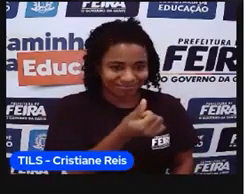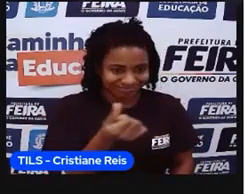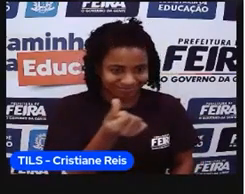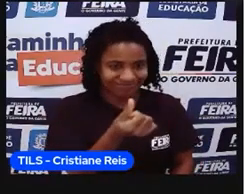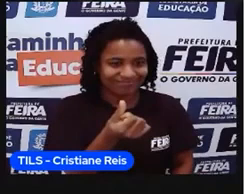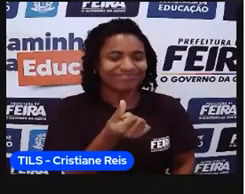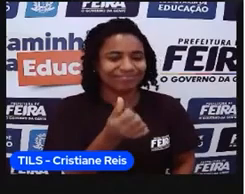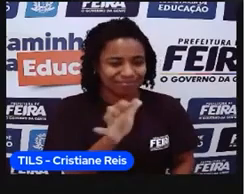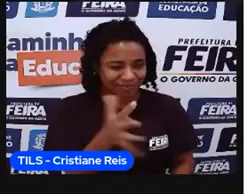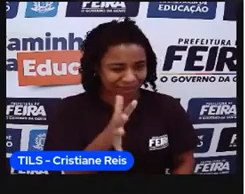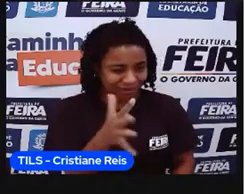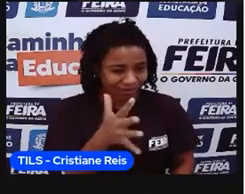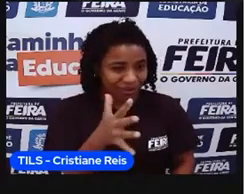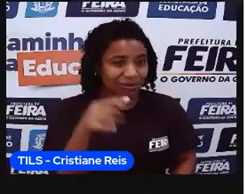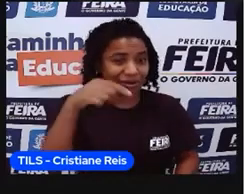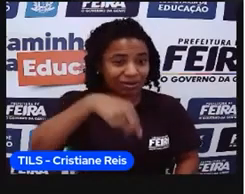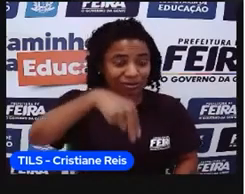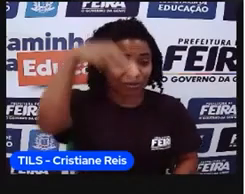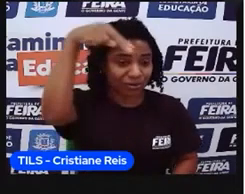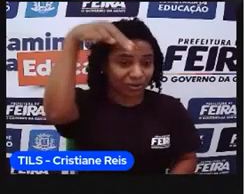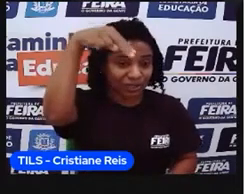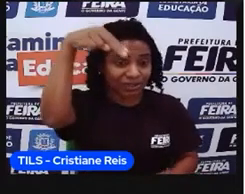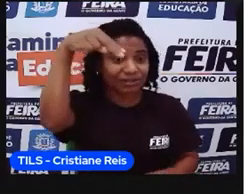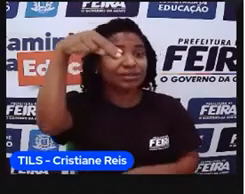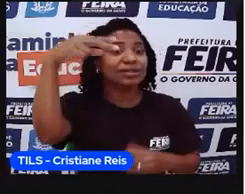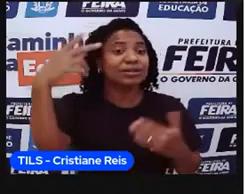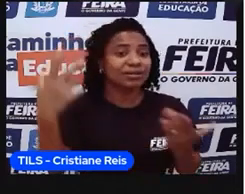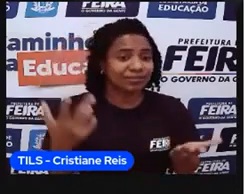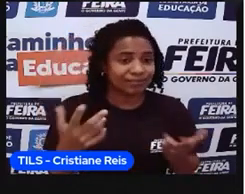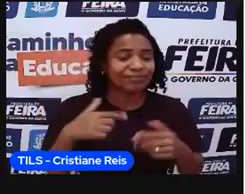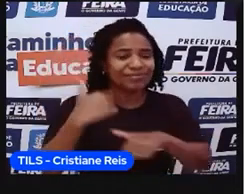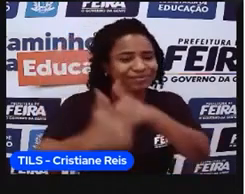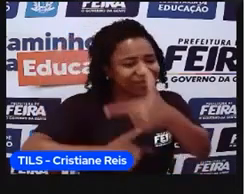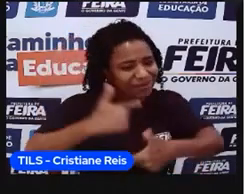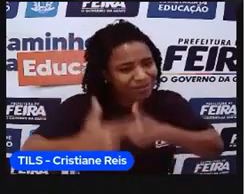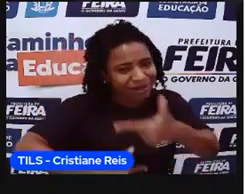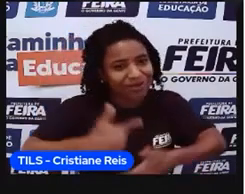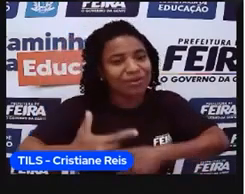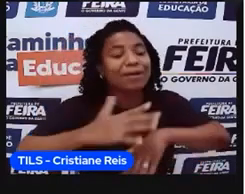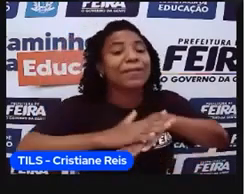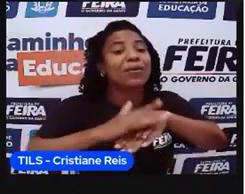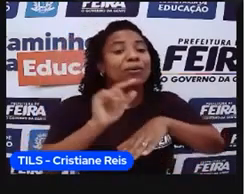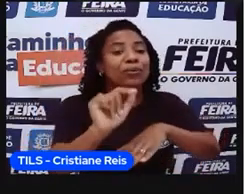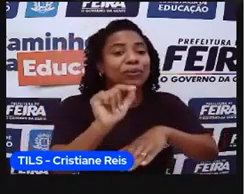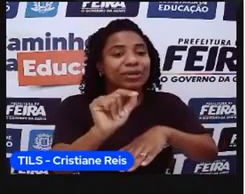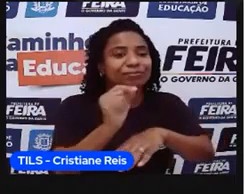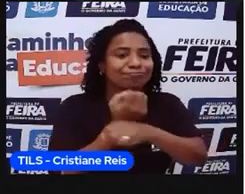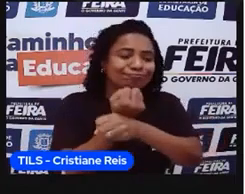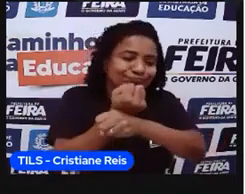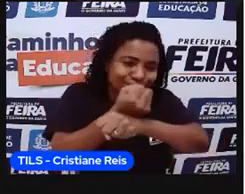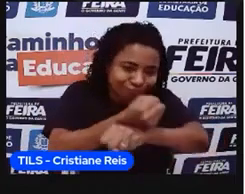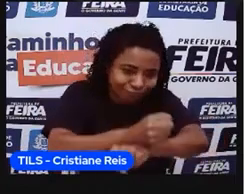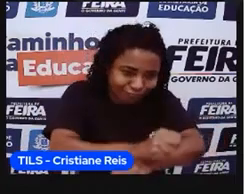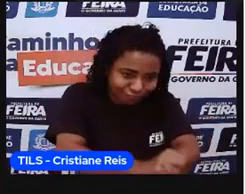Nordeste. E ainda tinha a característica, né, infelizmente, do trabalho escravo, não